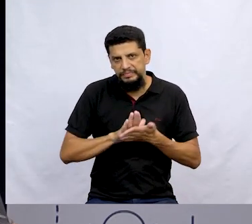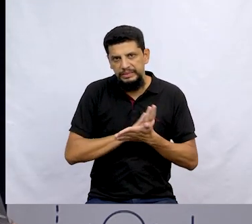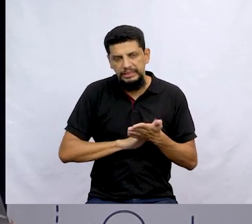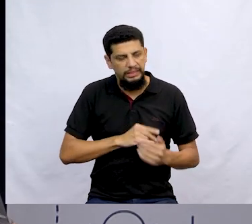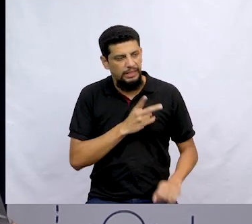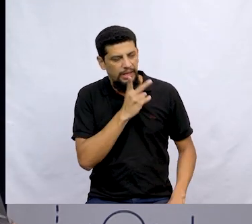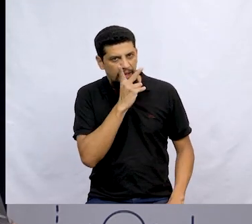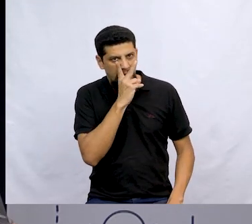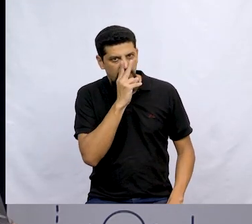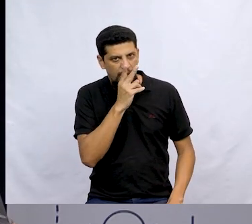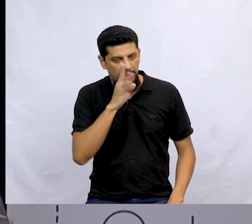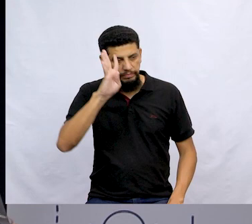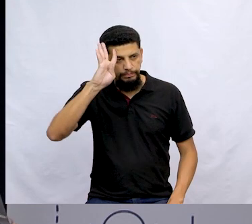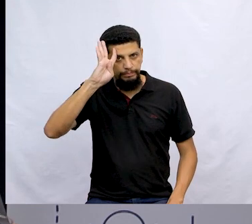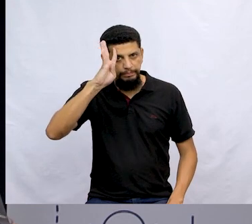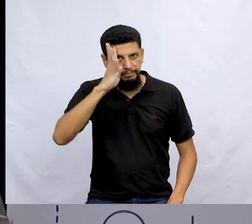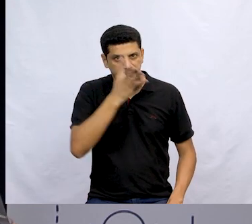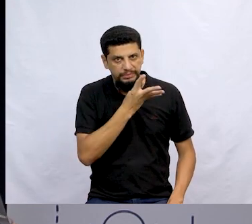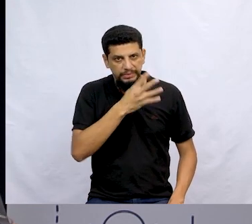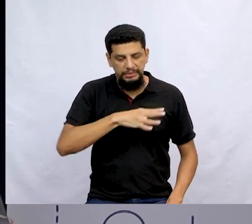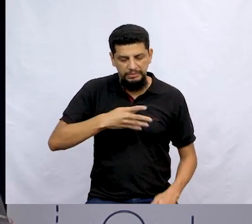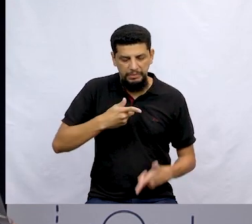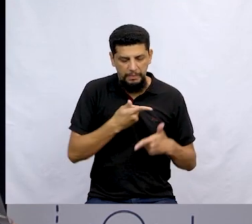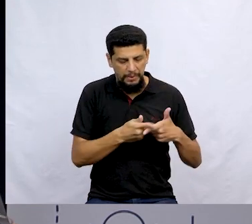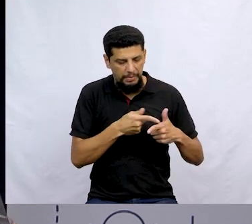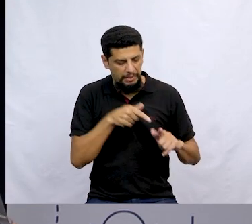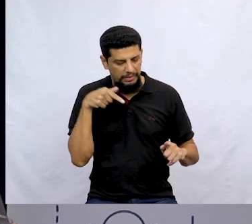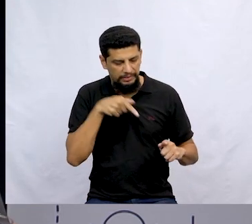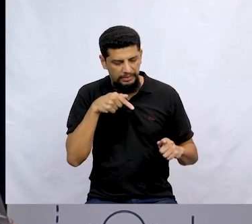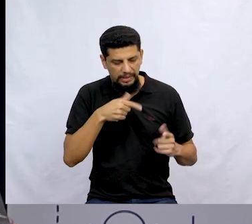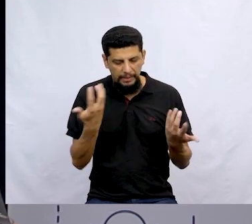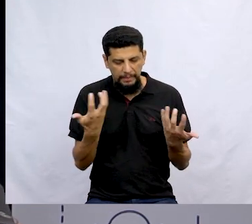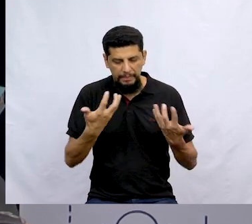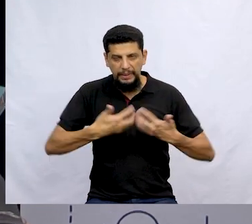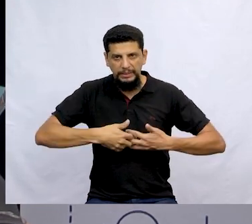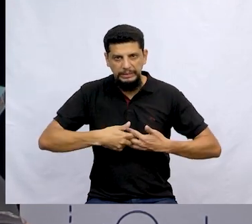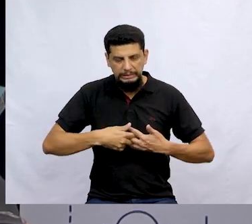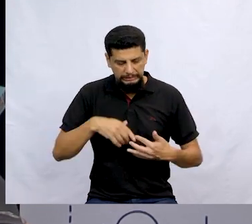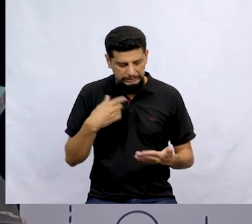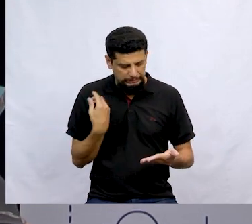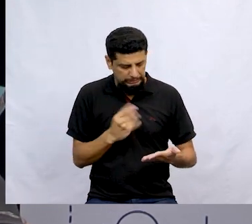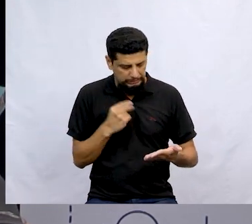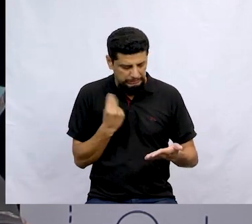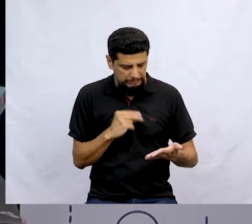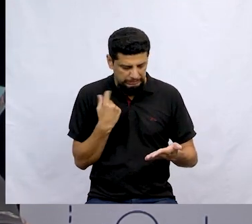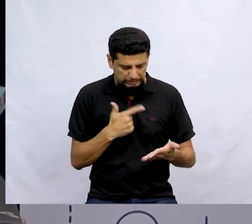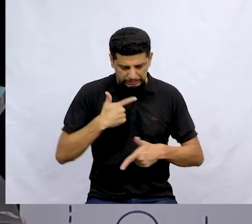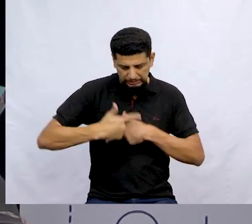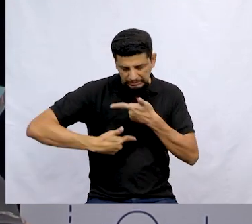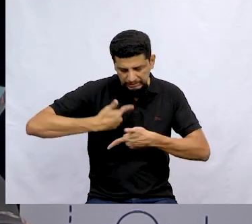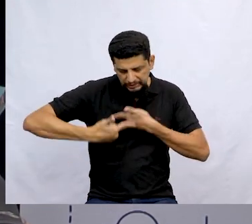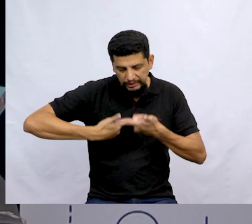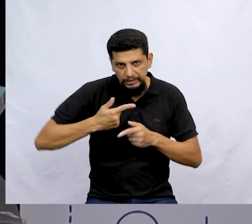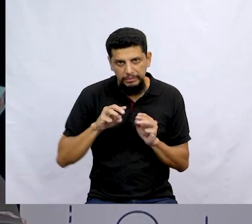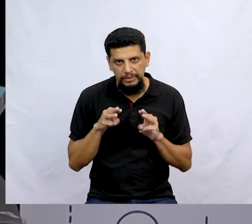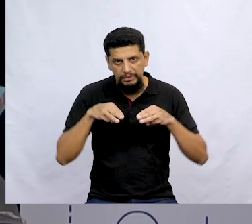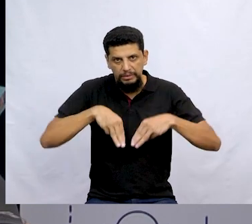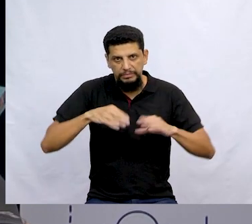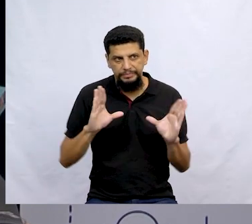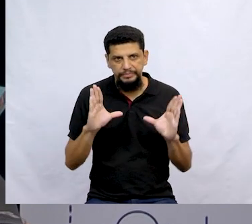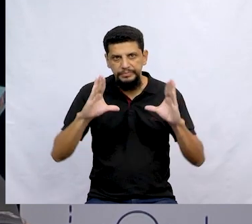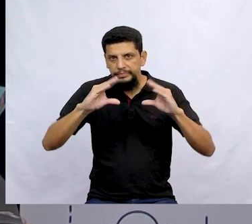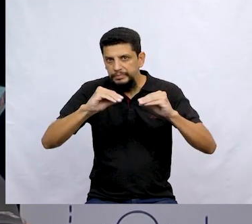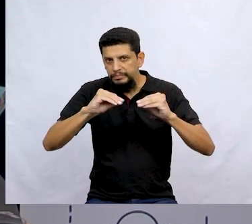ele achou de resolver ali o problema dessa máquina. E então trabalhou nela a tarde todinha. E no final da